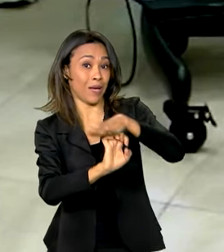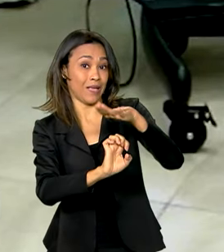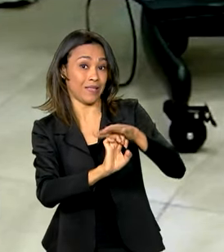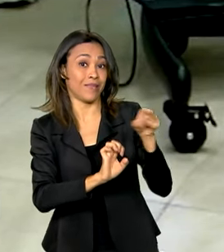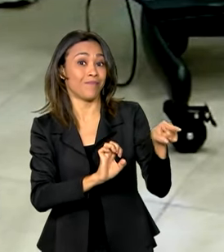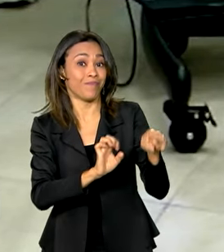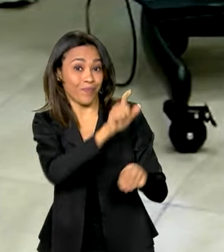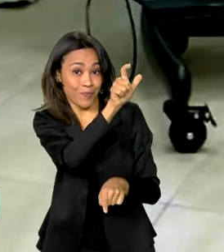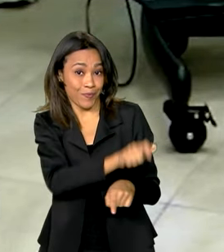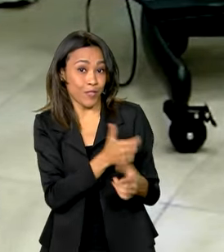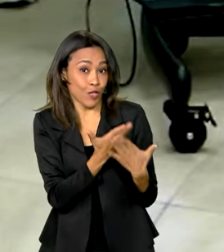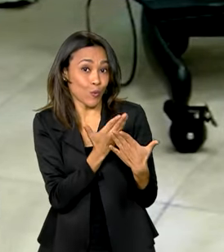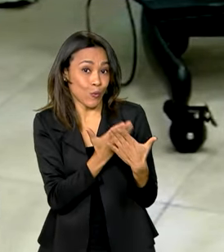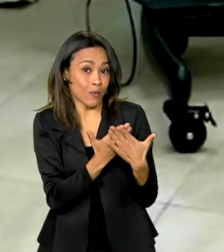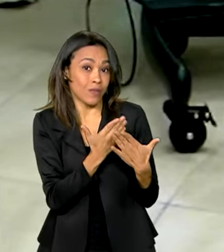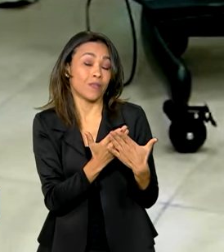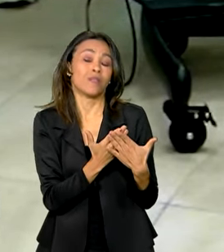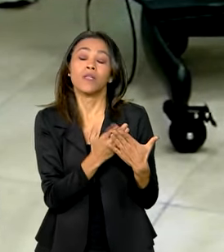Então, nós estamos